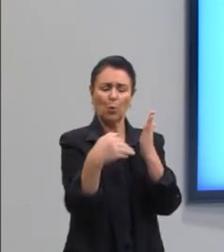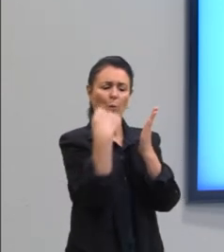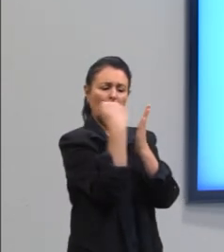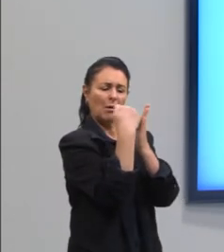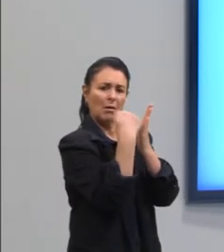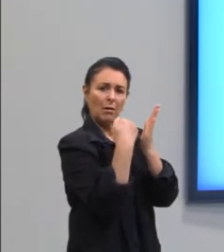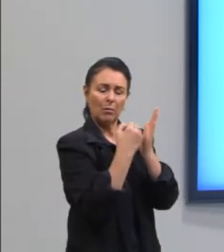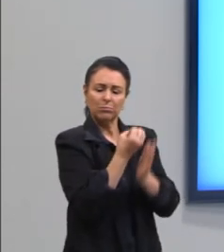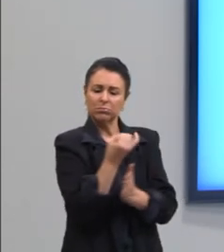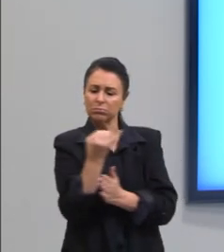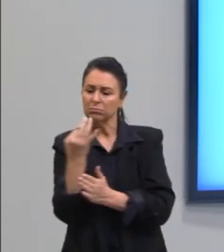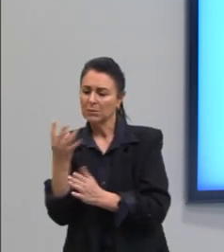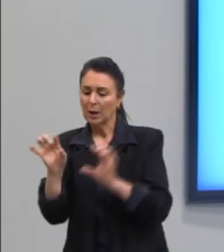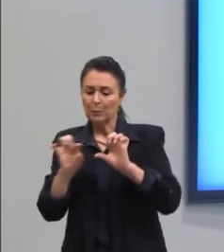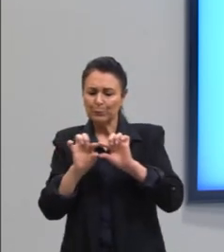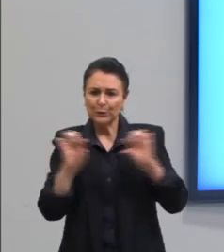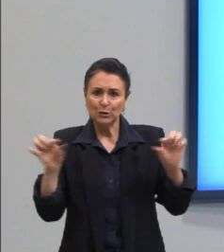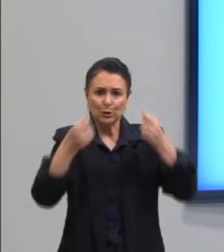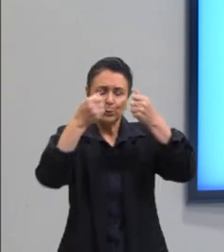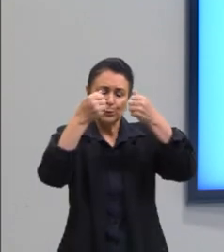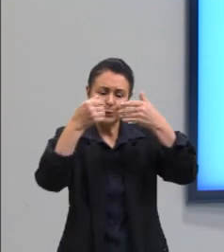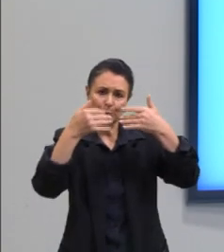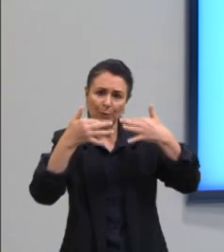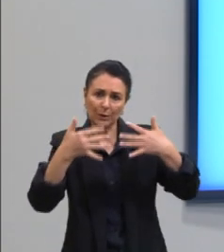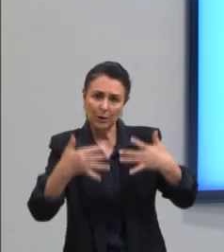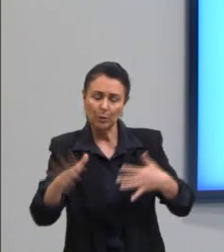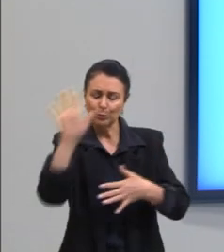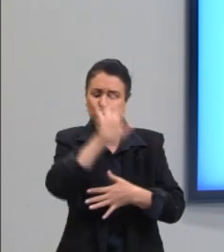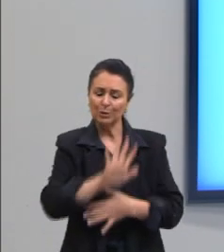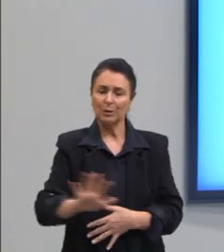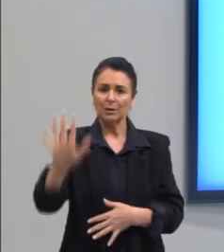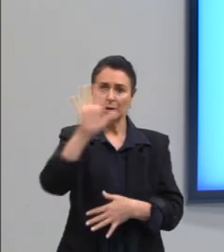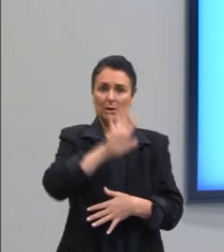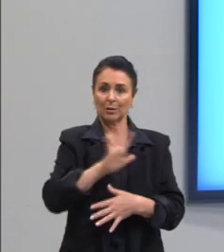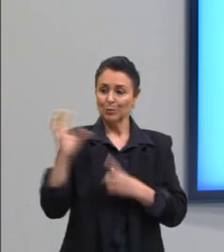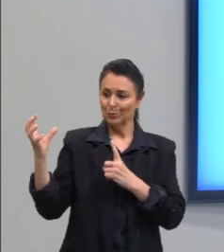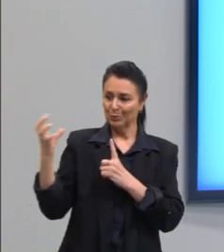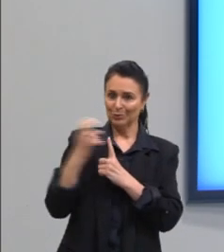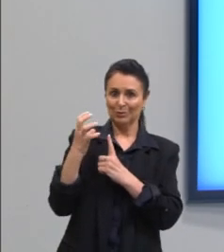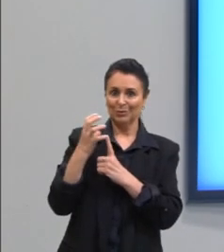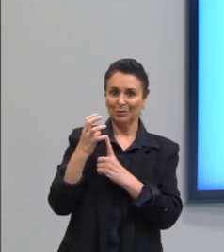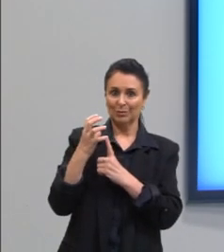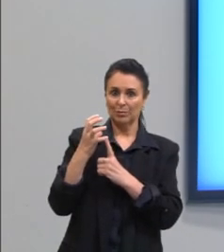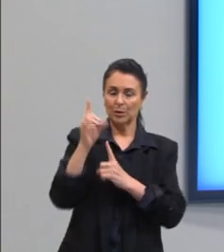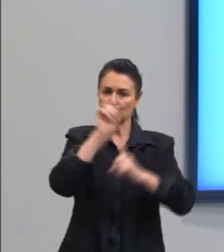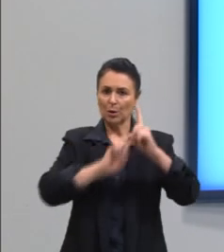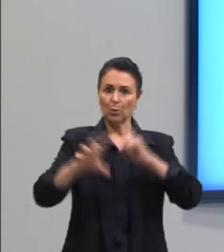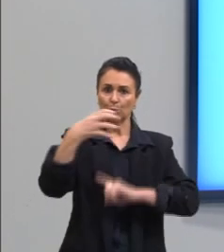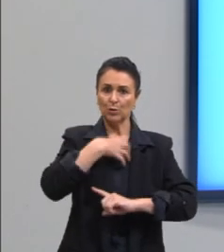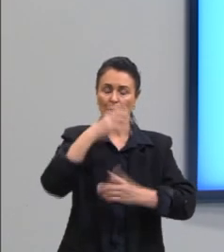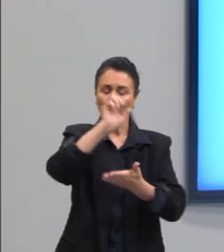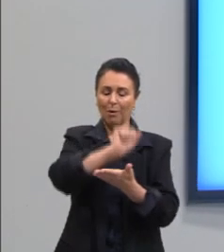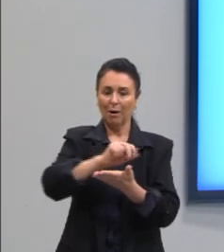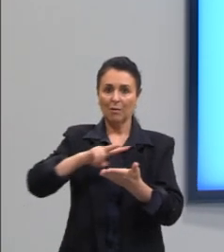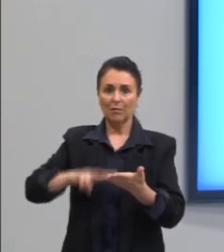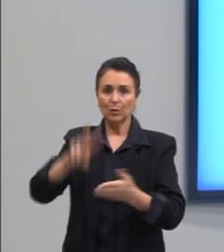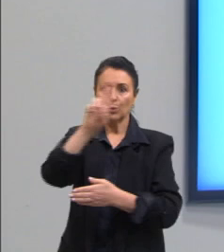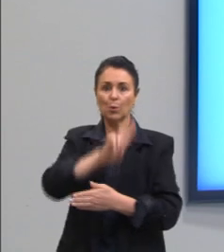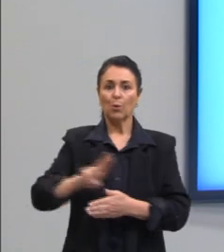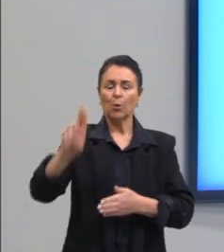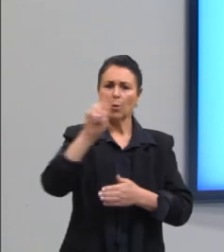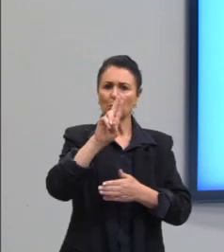quantificando, medindo, explicando, generalizando, inferindo e, de algum modo, avaliando, usando